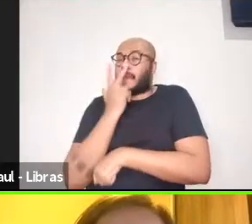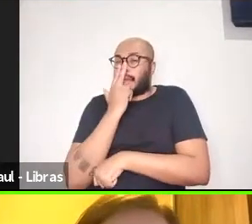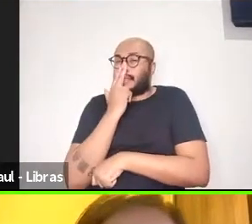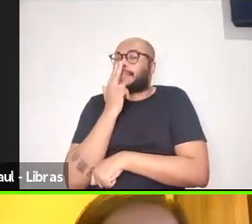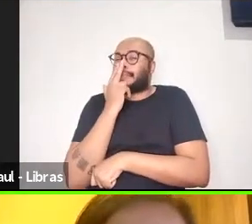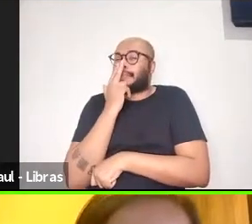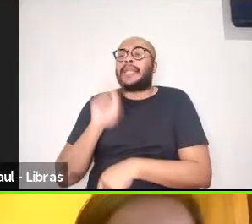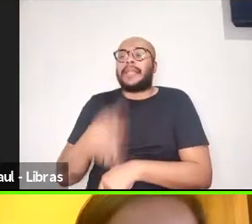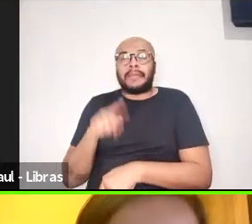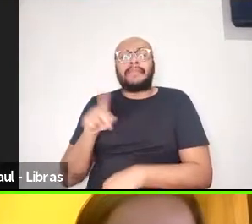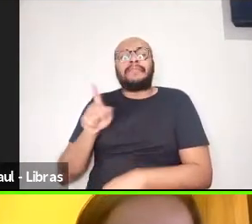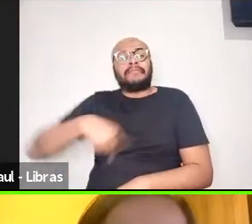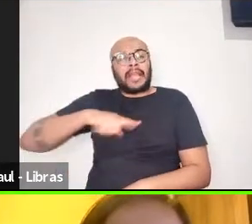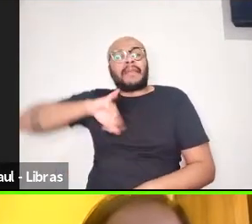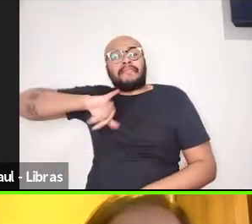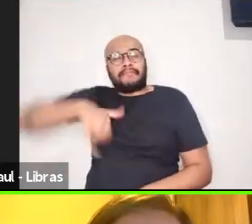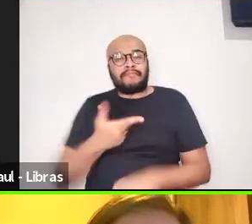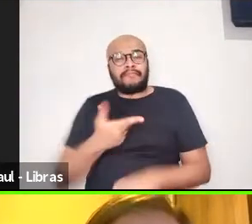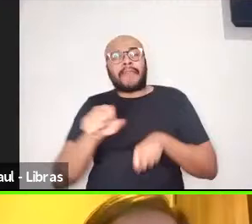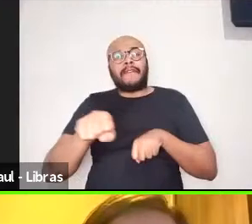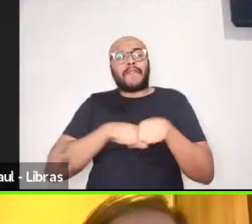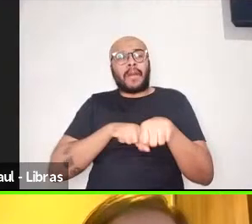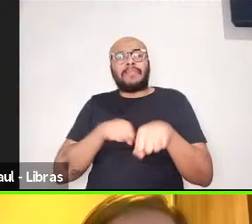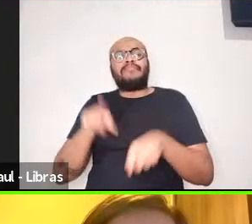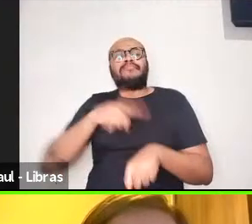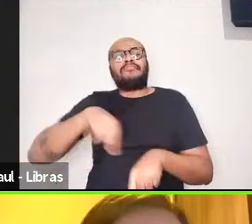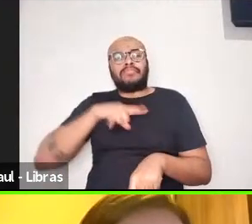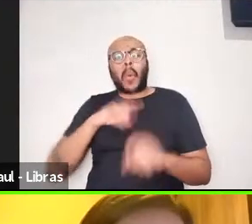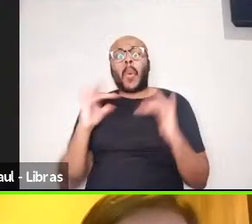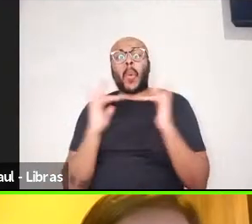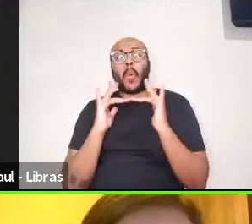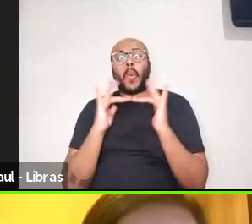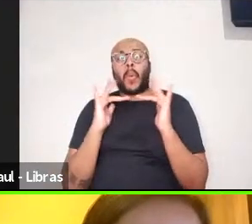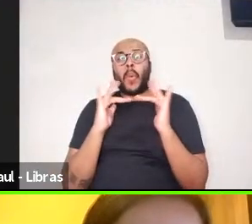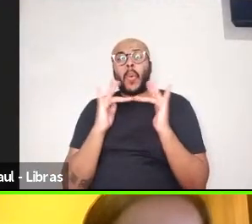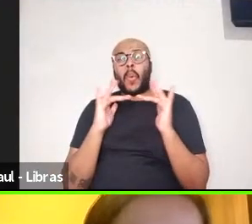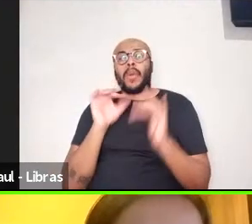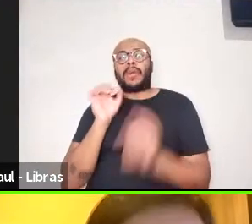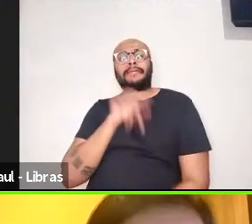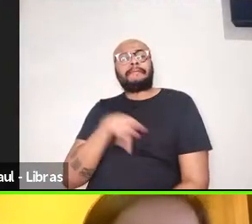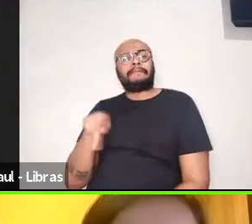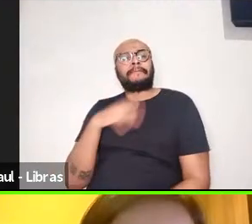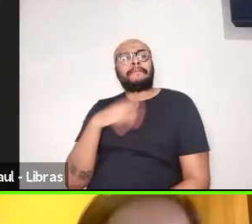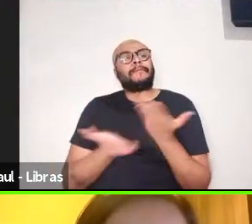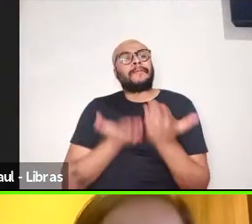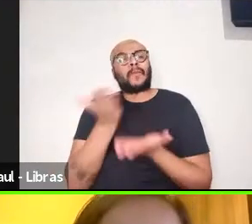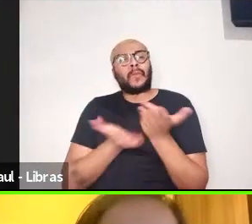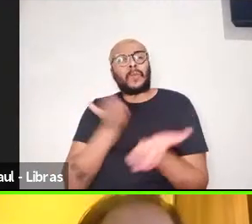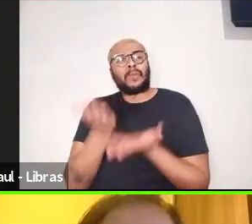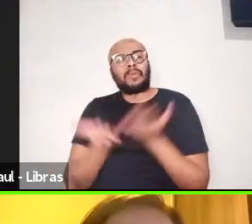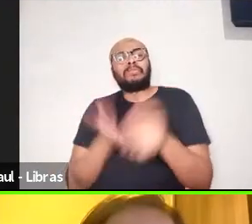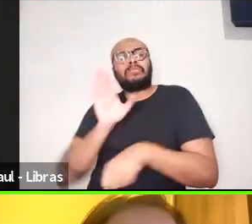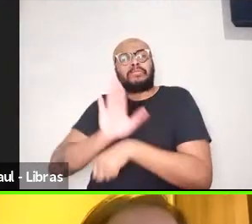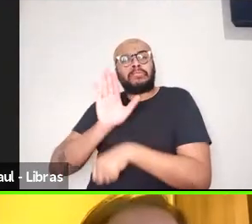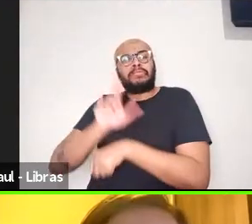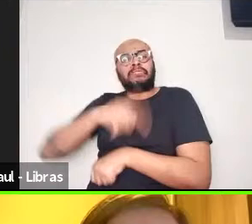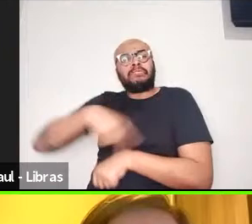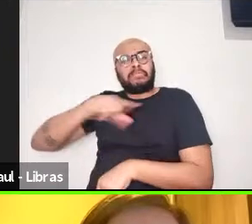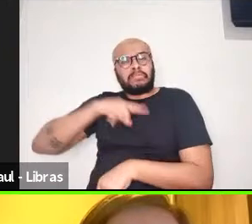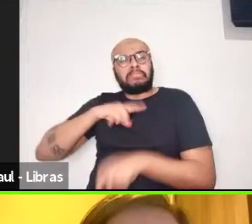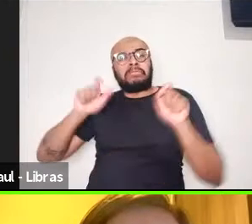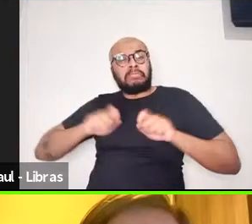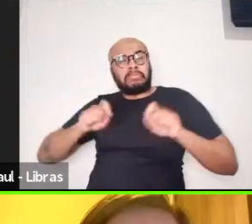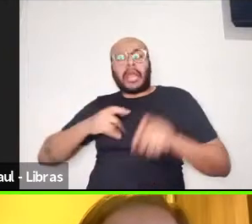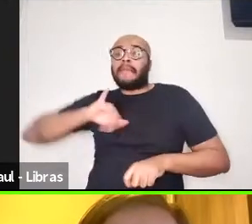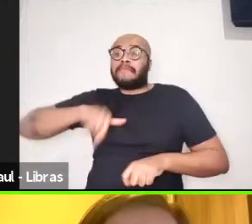privilégio de formação ter contato com esses colegas que tanto já contribuíram e contribuem ainda com a